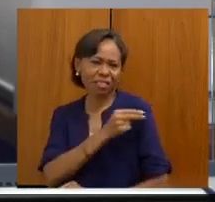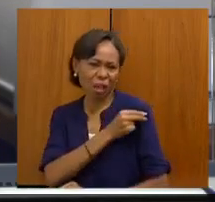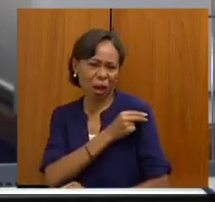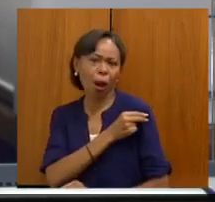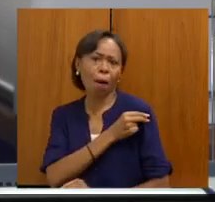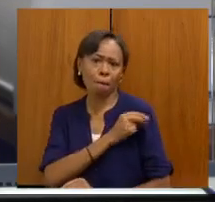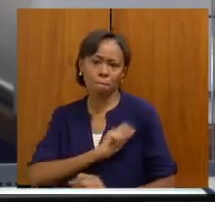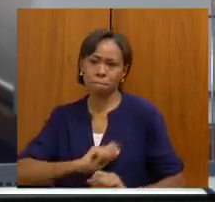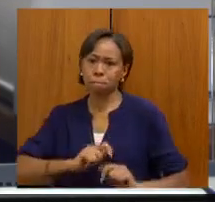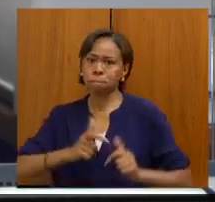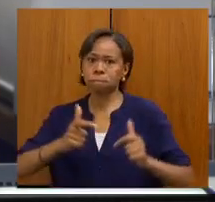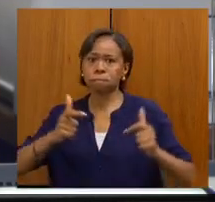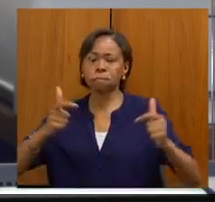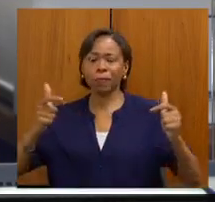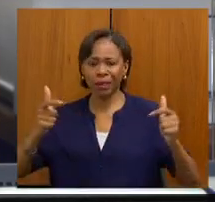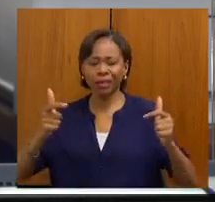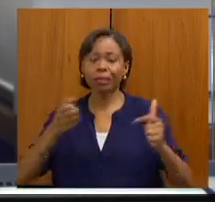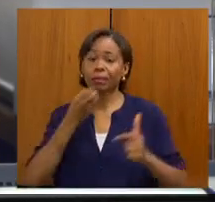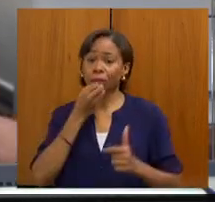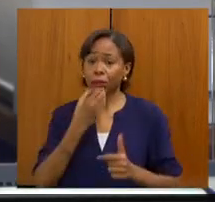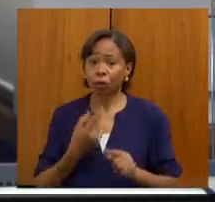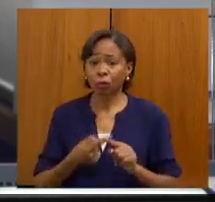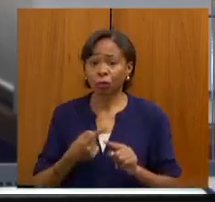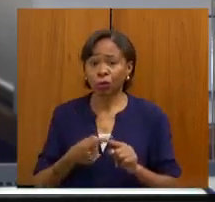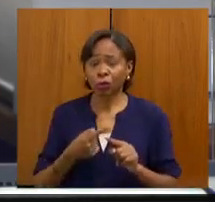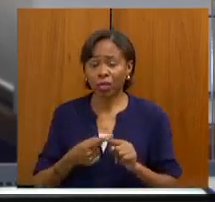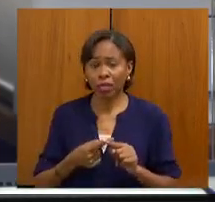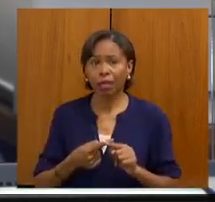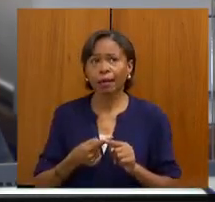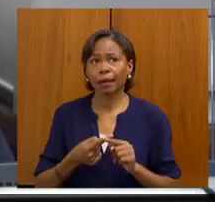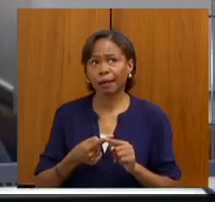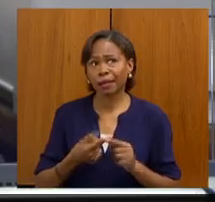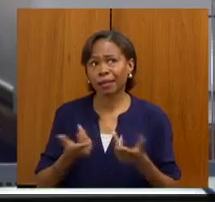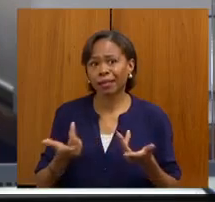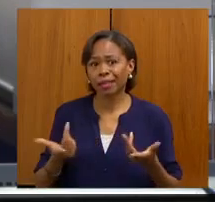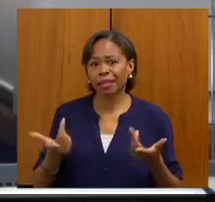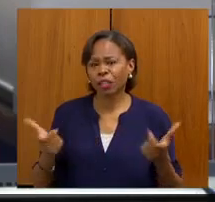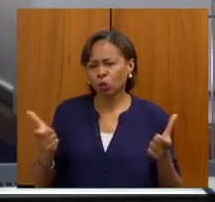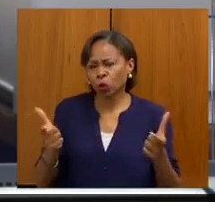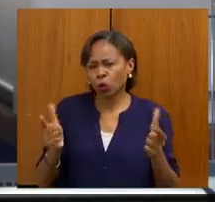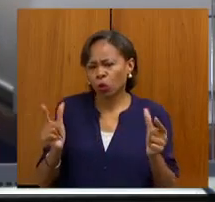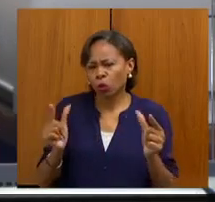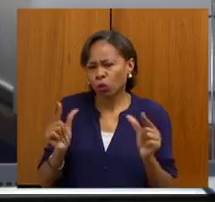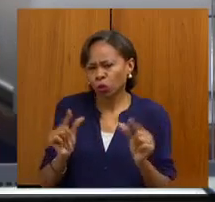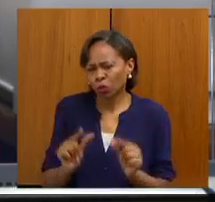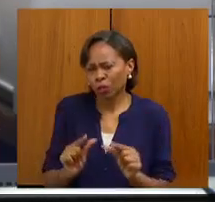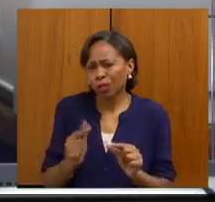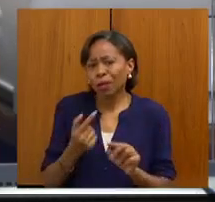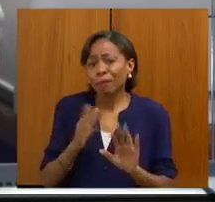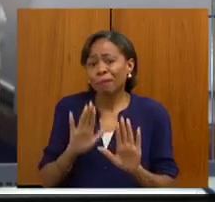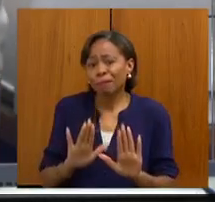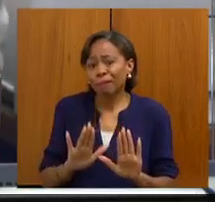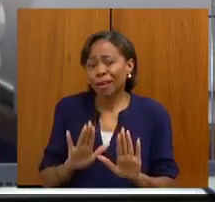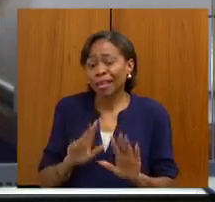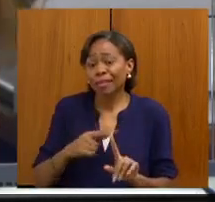com índices próximos ao início da pandemia, só que com a vantagem que estamos vacinados. ou seja...